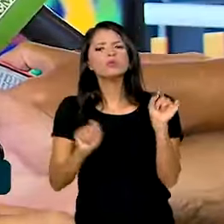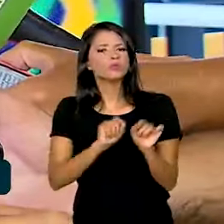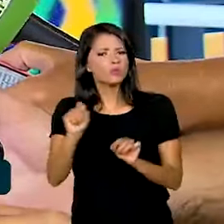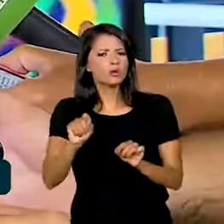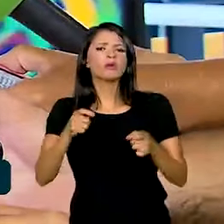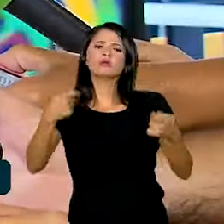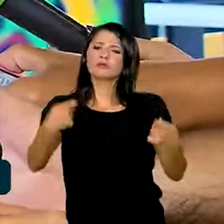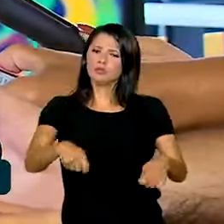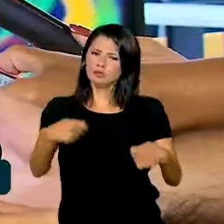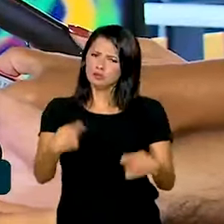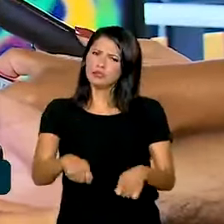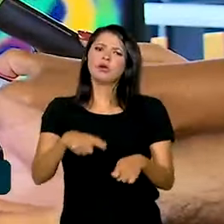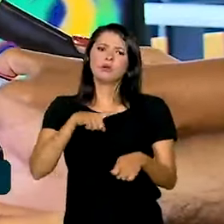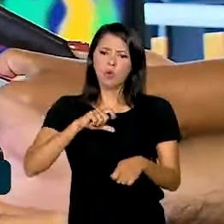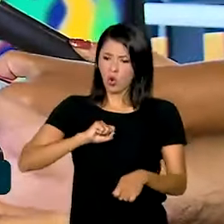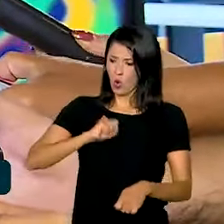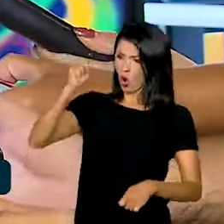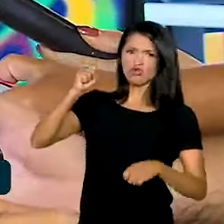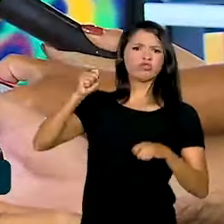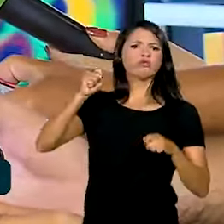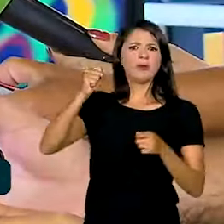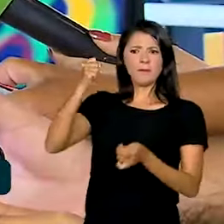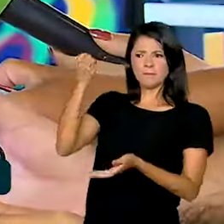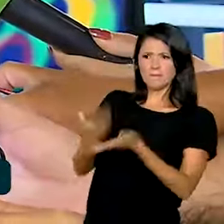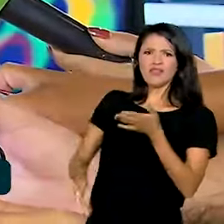nós precisamos derrotar o ódio no Brasil e no mundo.